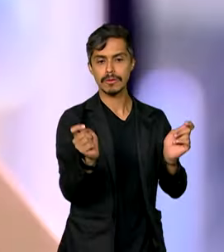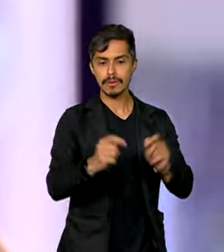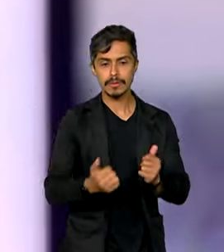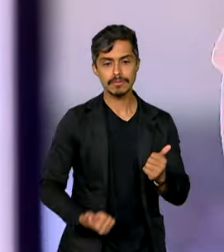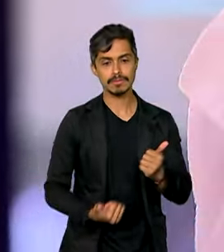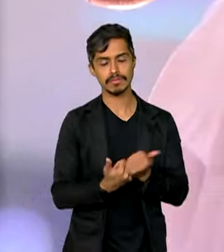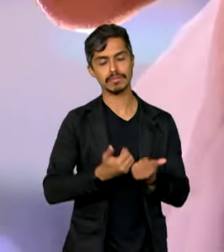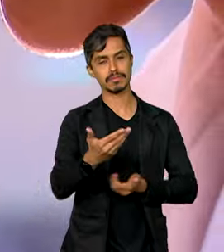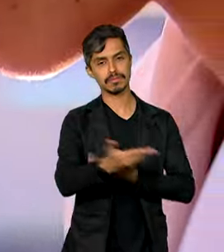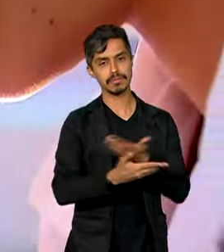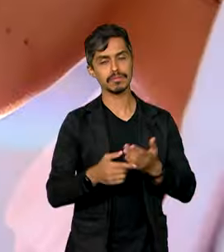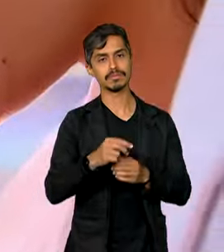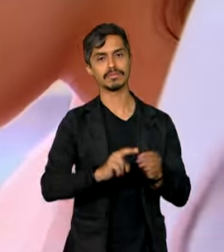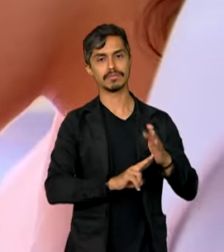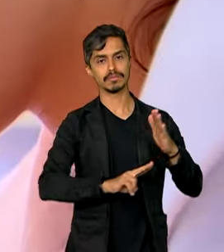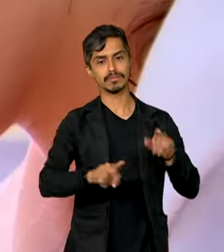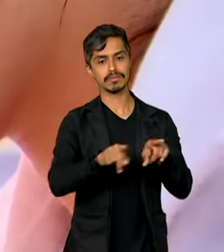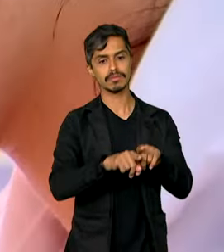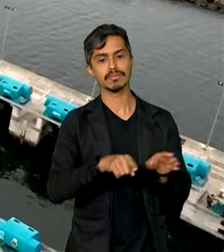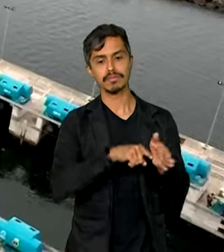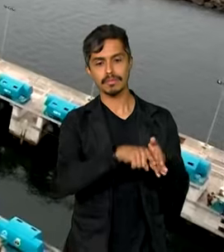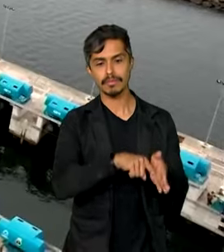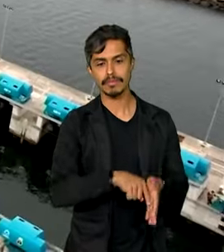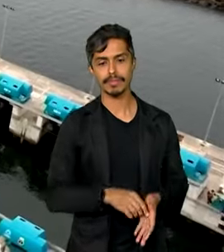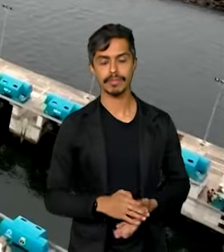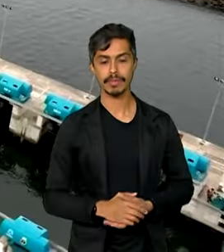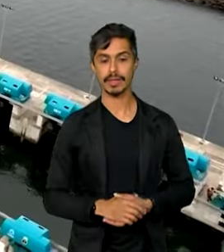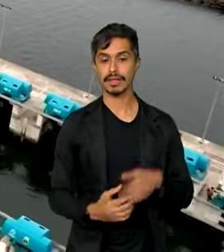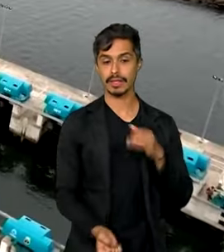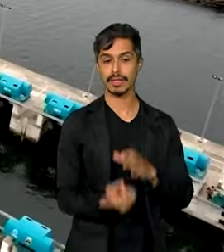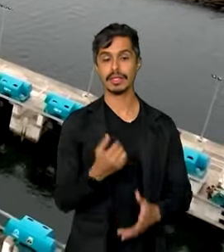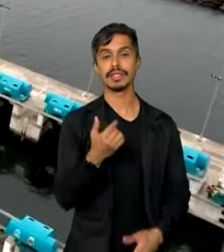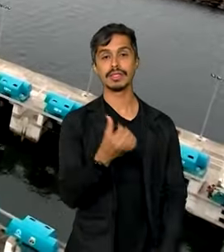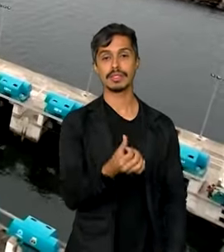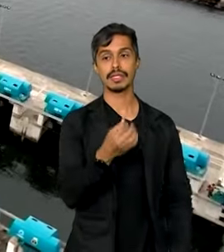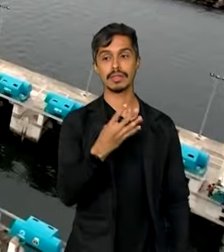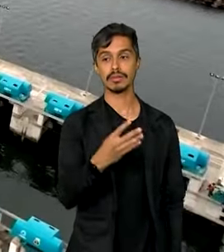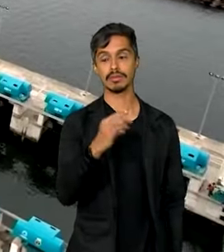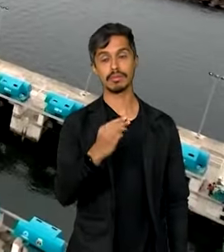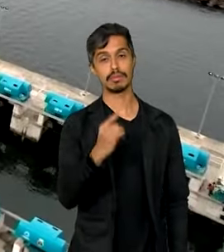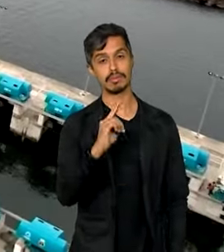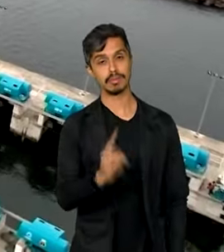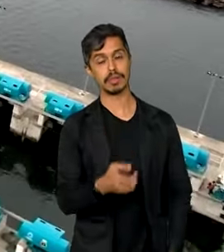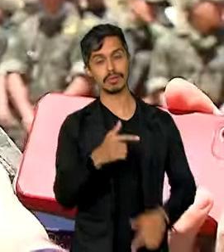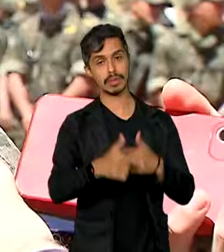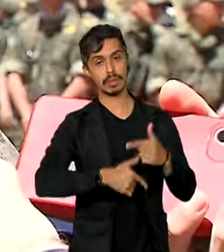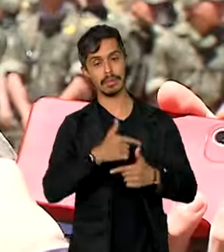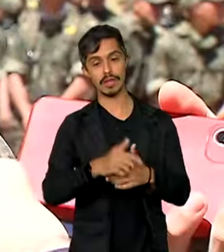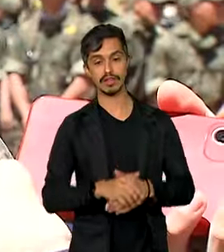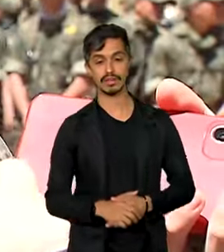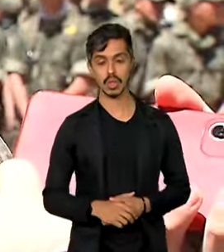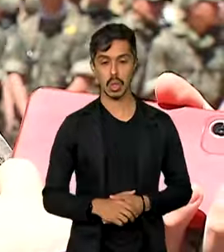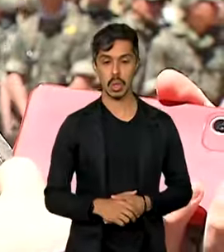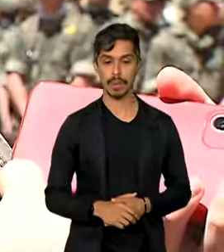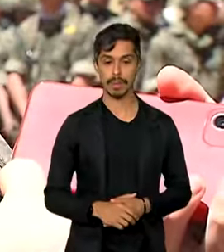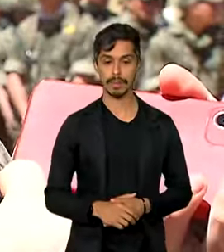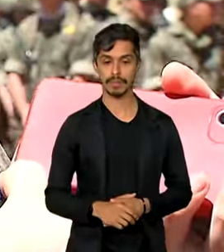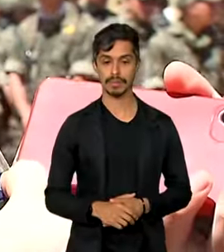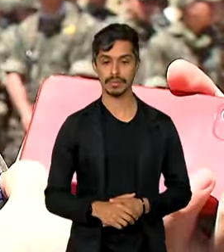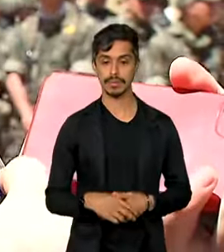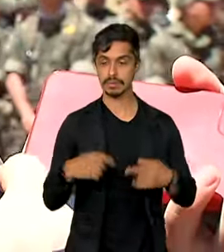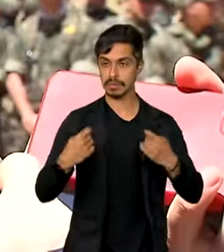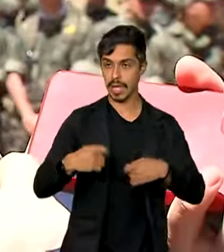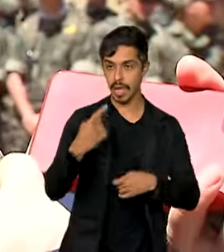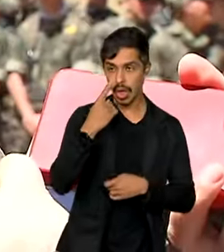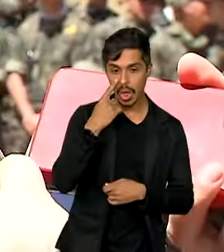colaboração com universidades e centros de pesquisa e gera cerca de 64 mil empregos. Há que se ter